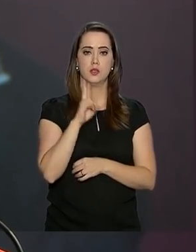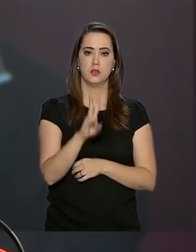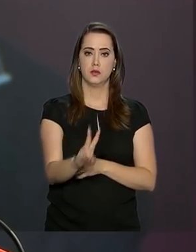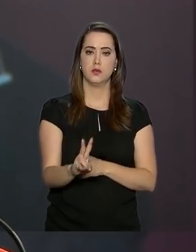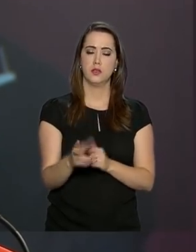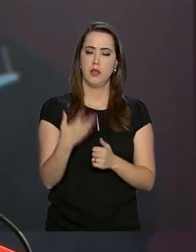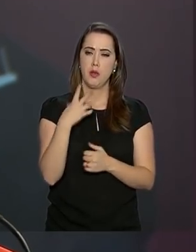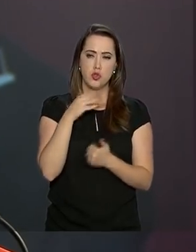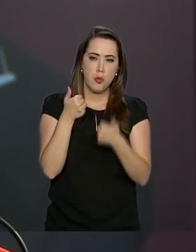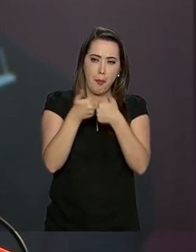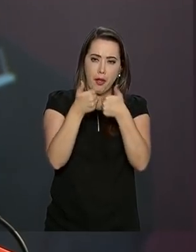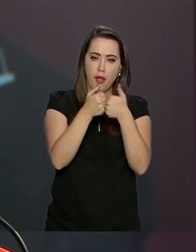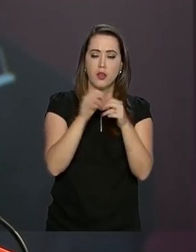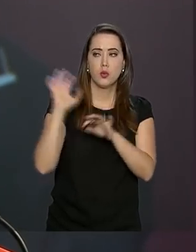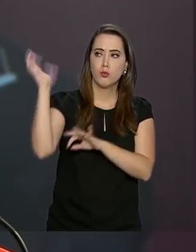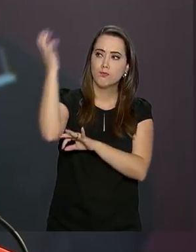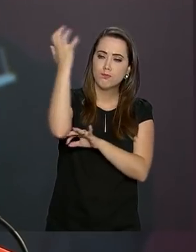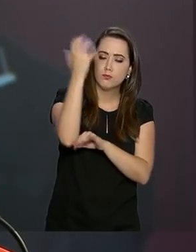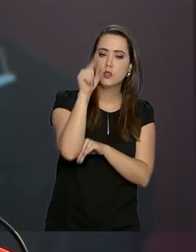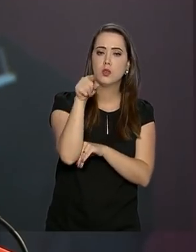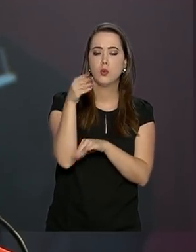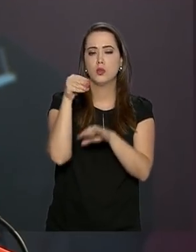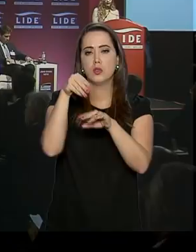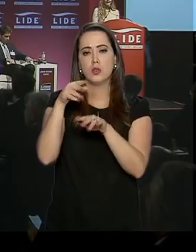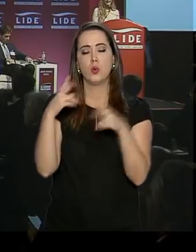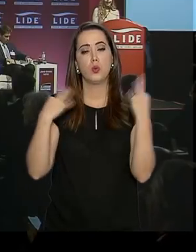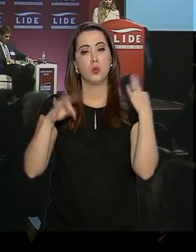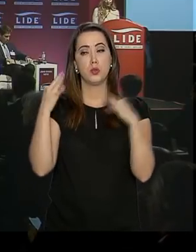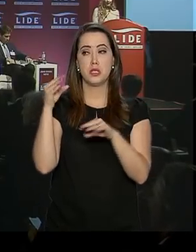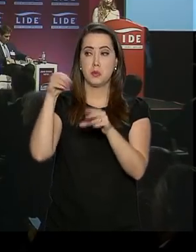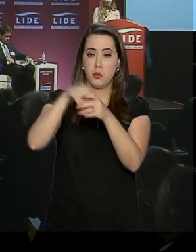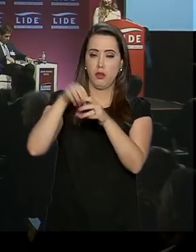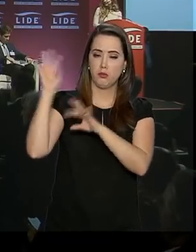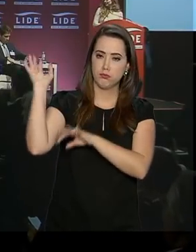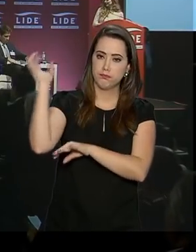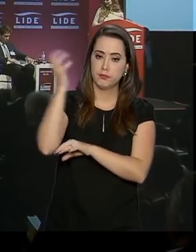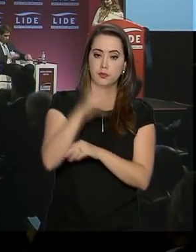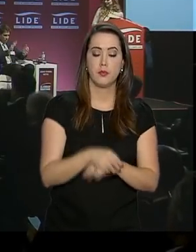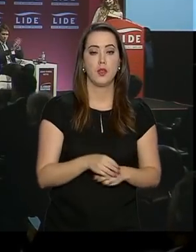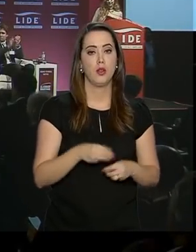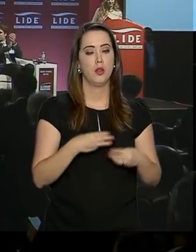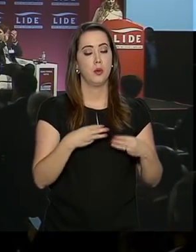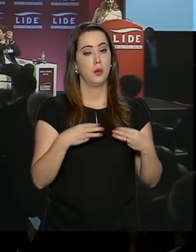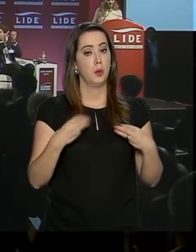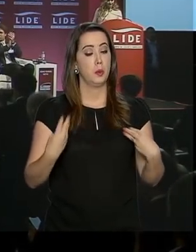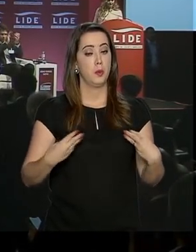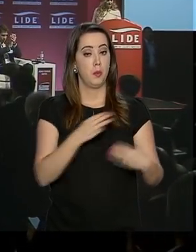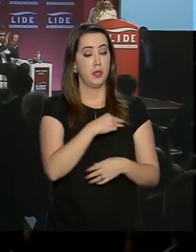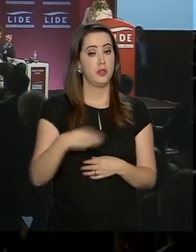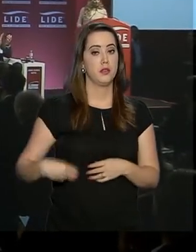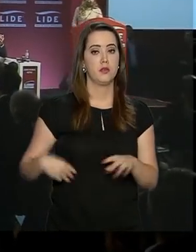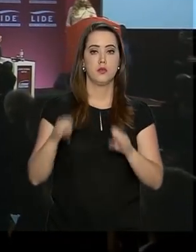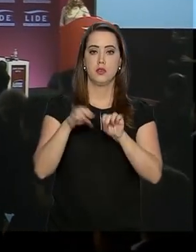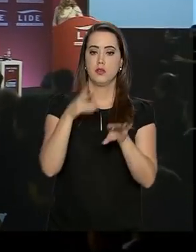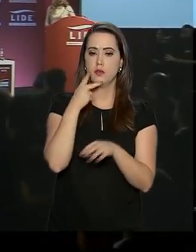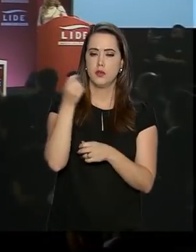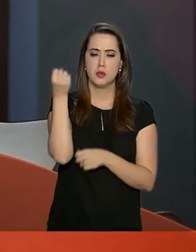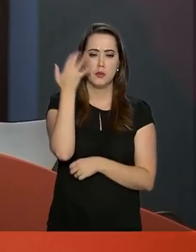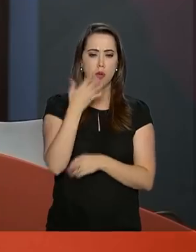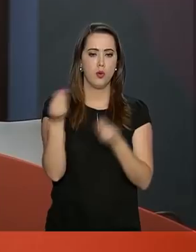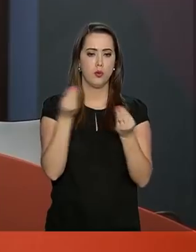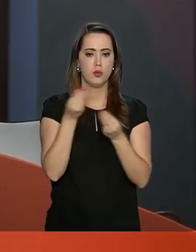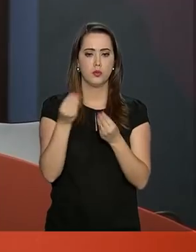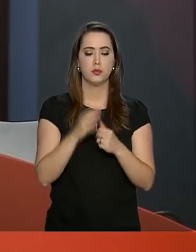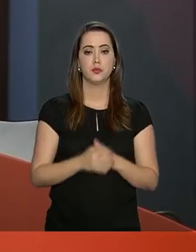se familiarizando com ecoturismo e uma série de outras atividades. Já o ministro da Educação traçou um panorama dos entraves para a educação no Brasil.